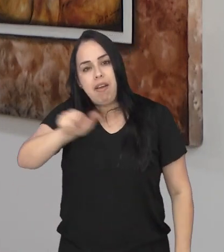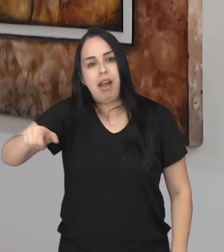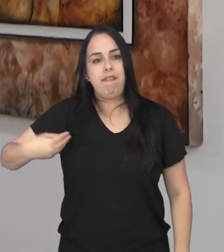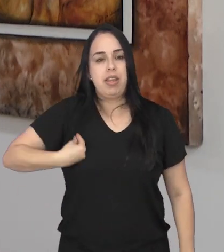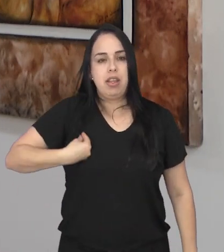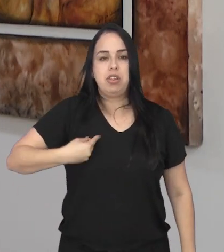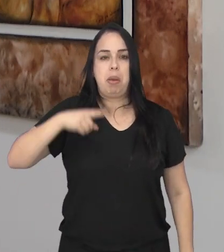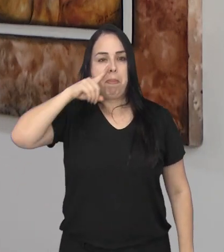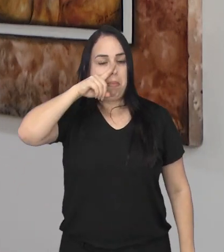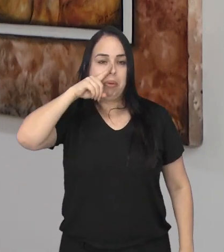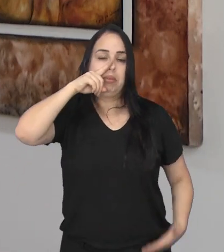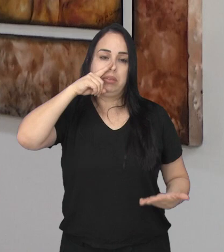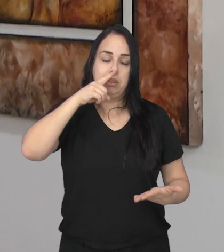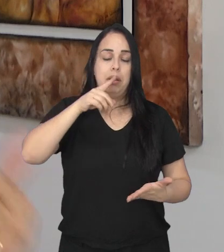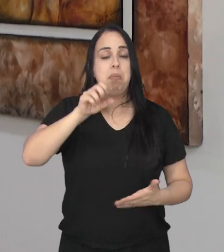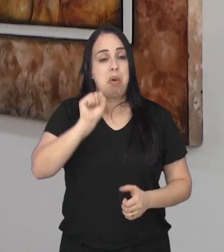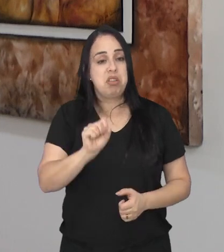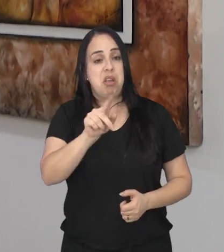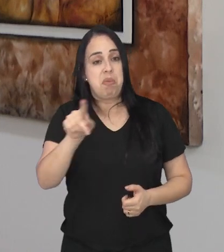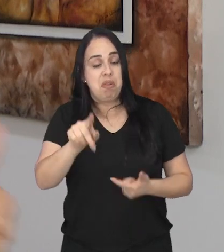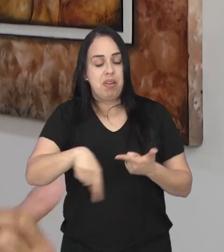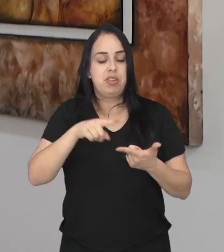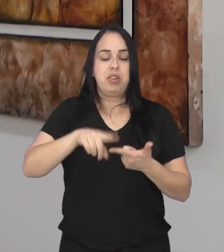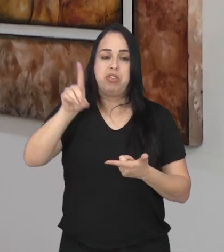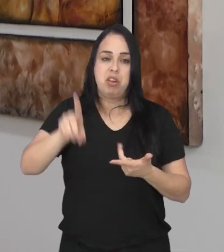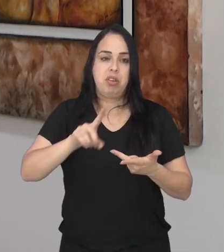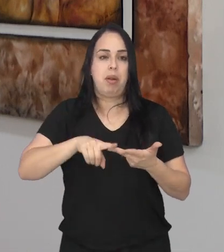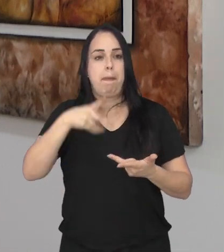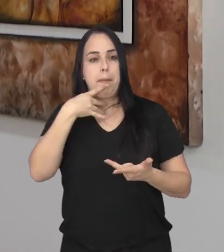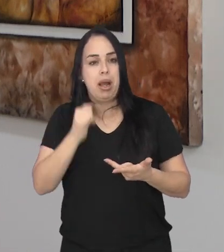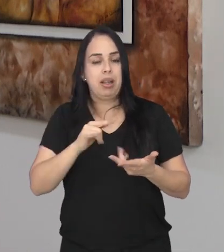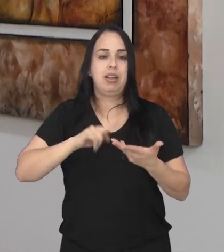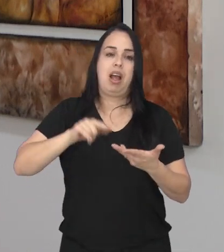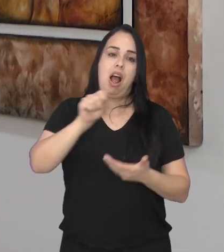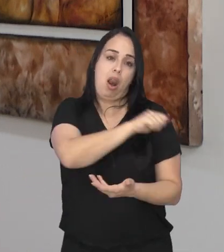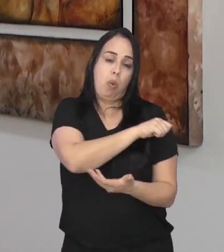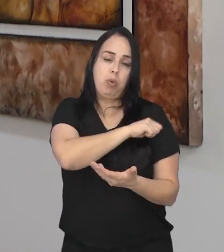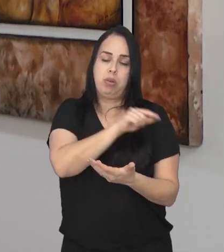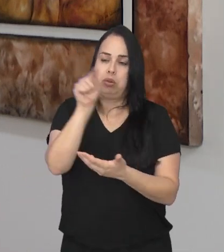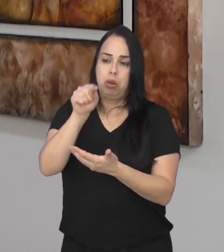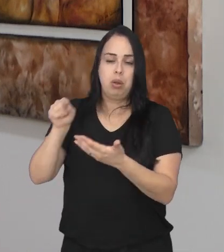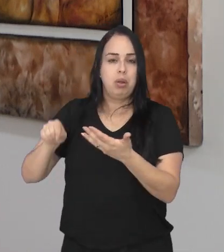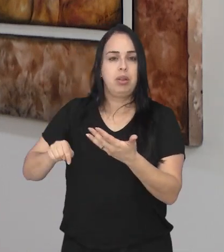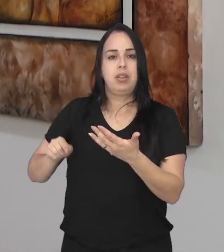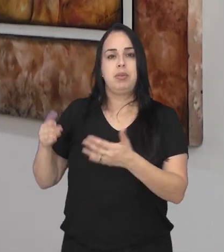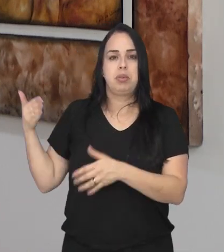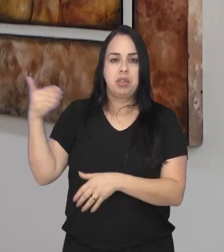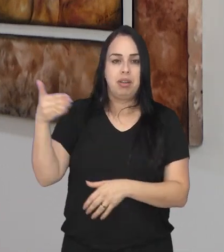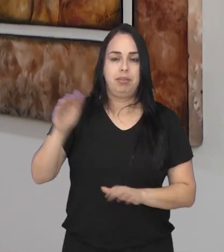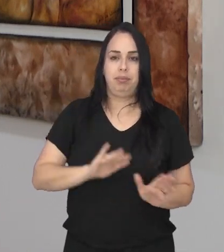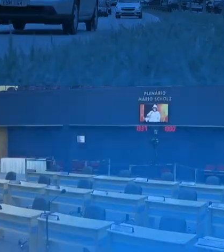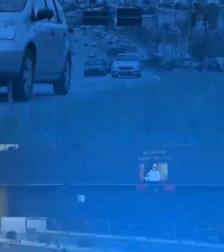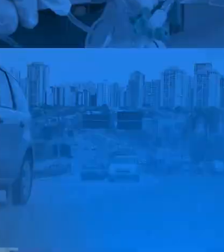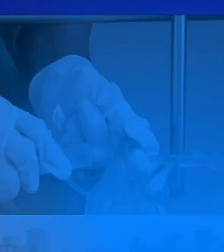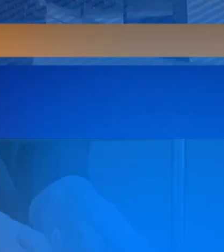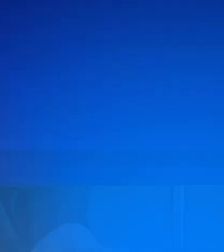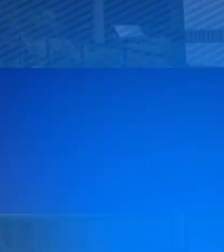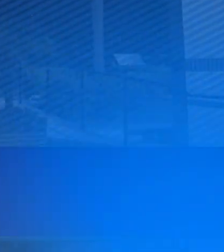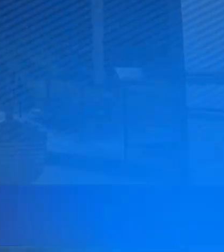risco a vida de várias pessoas, sejam elas professores, alunos, diretores, pais, todos aqueles que frequentam o ambiente escolar.